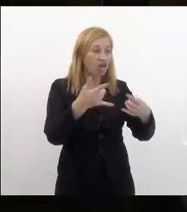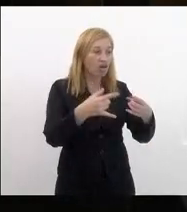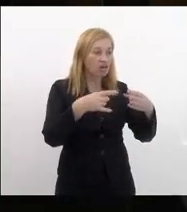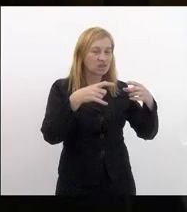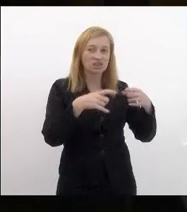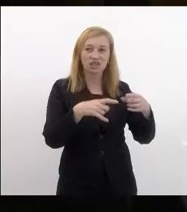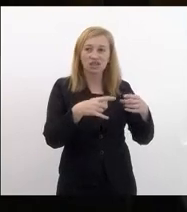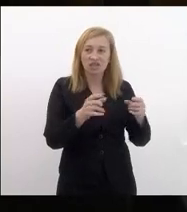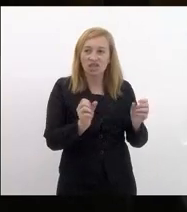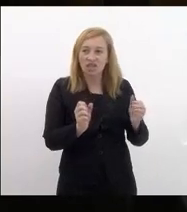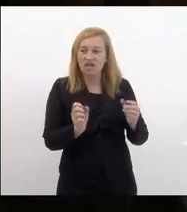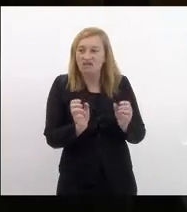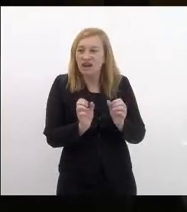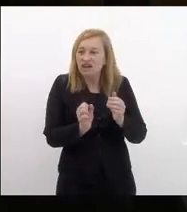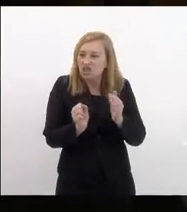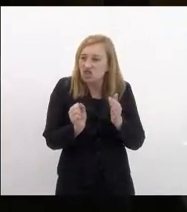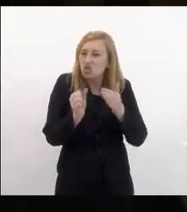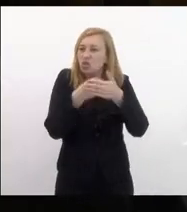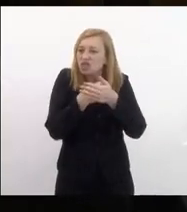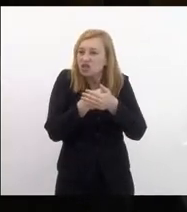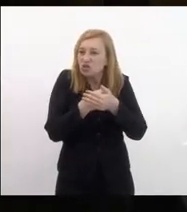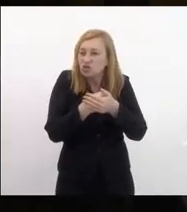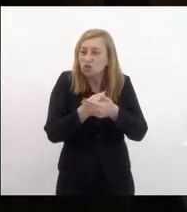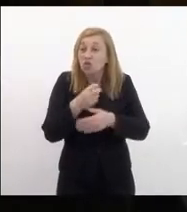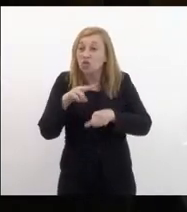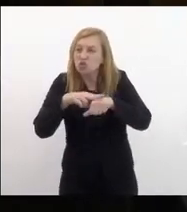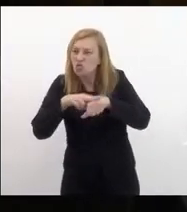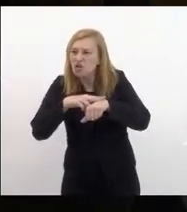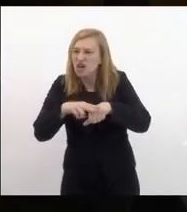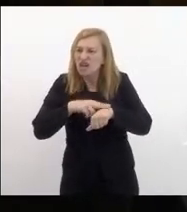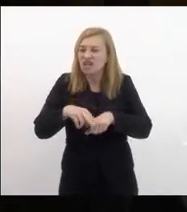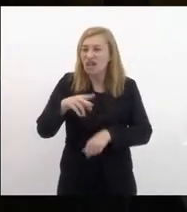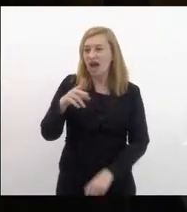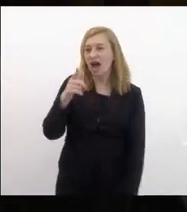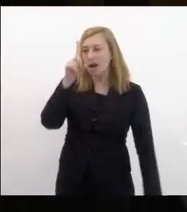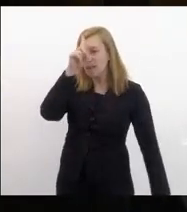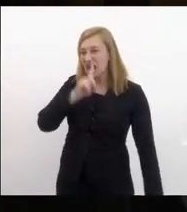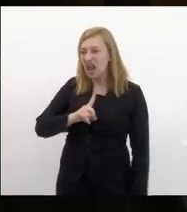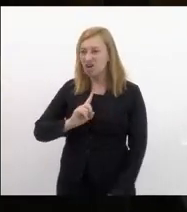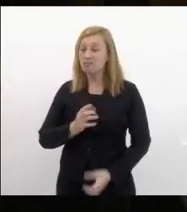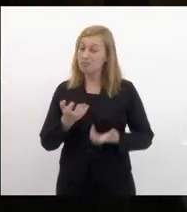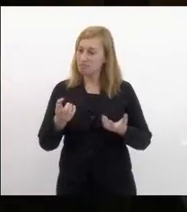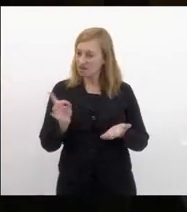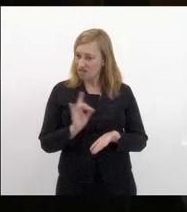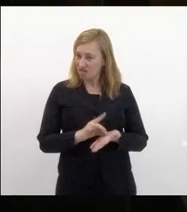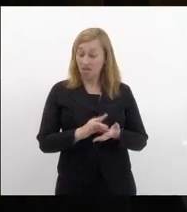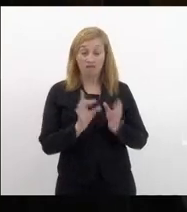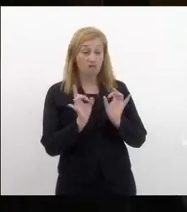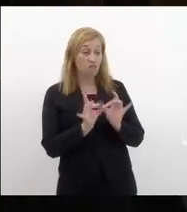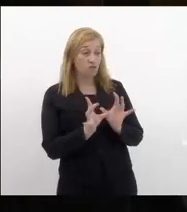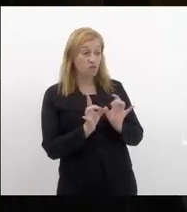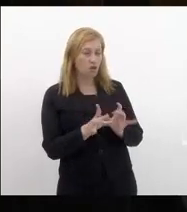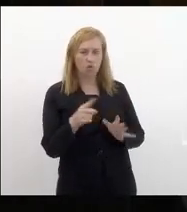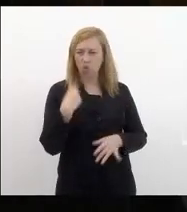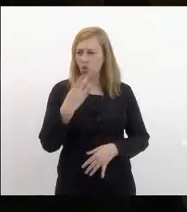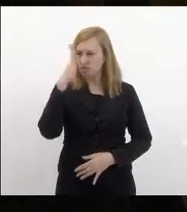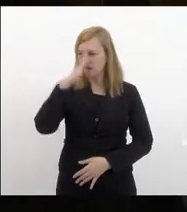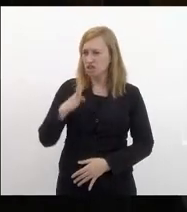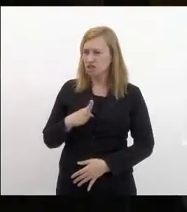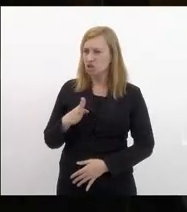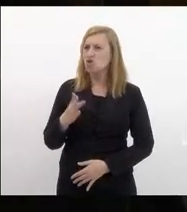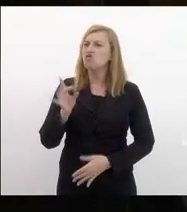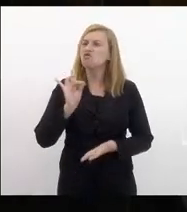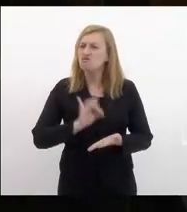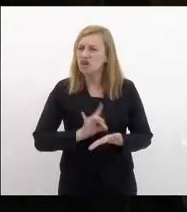atrás do verde e amarelo mas na verdade fica vendendo o nosso Brasil o verdadeiro patriota ao